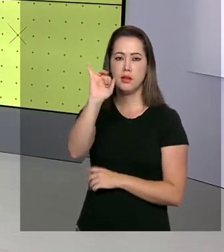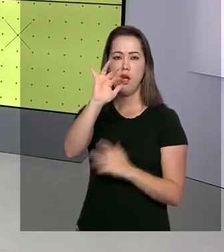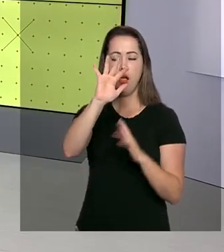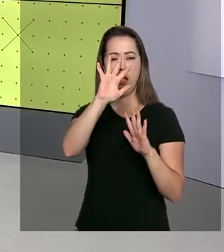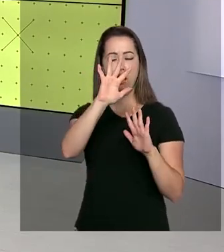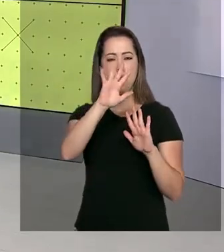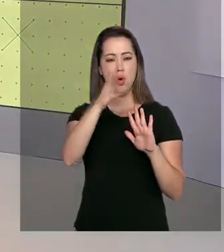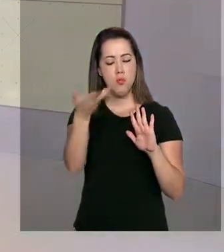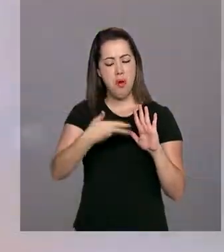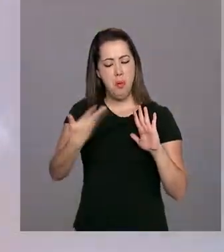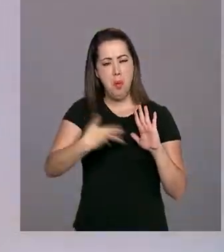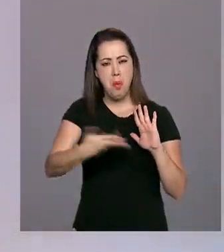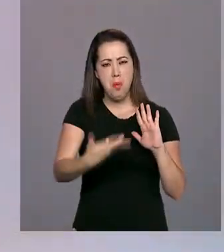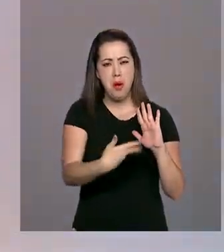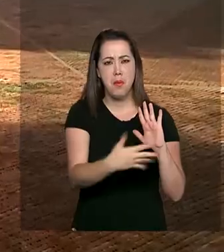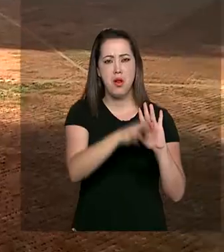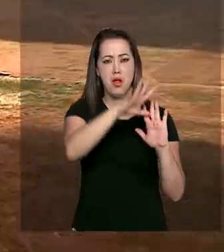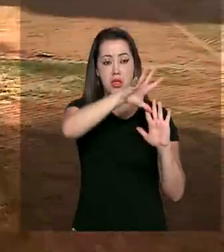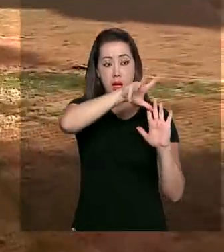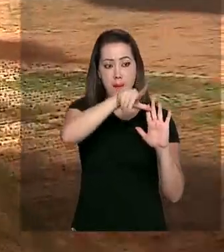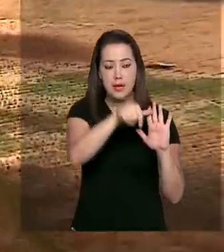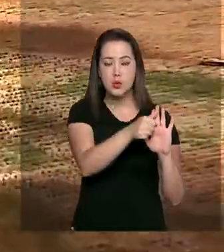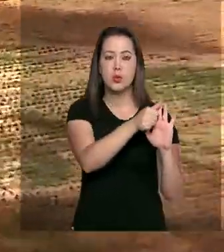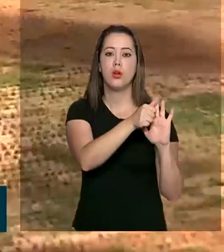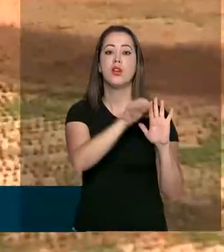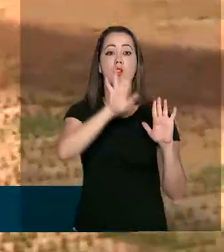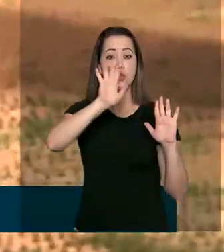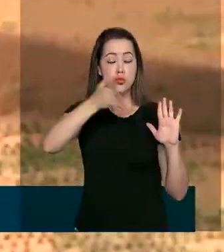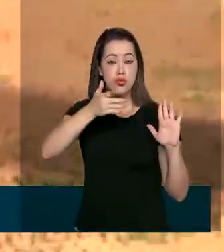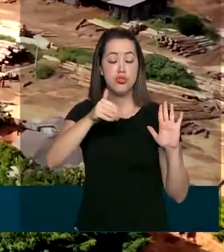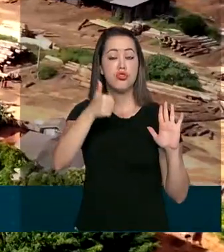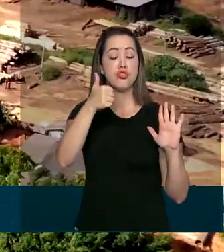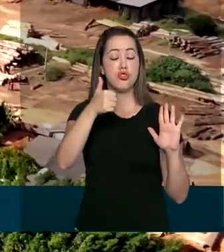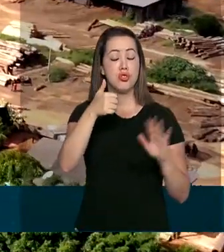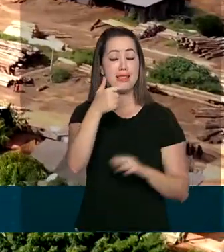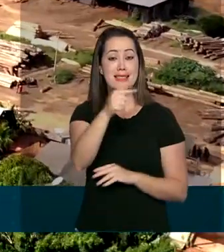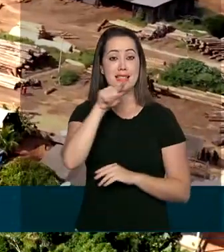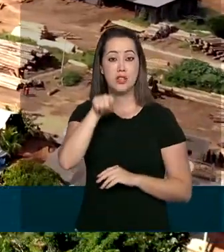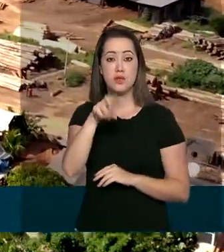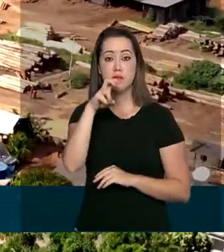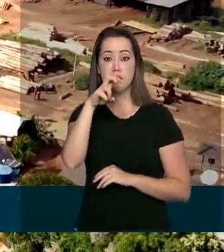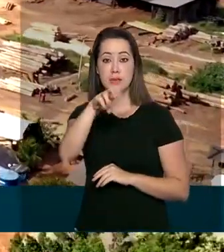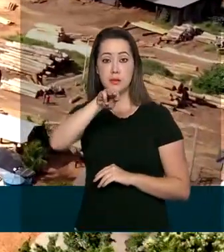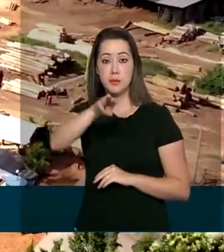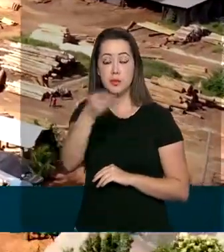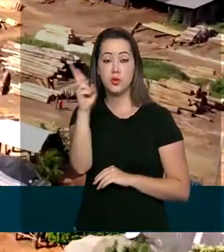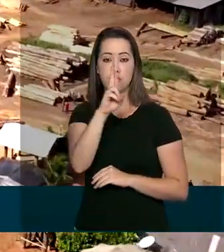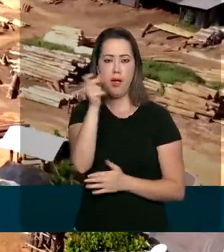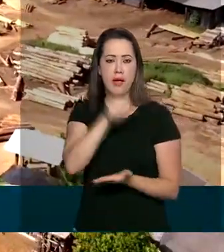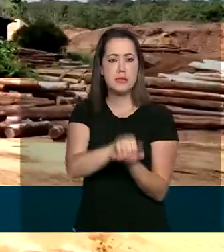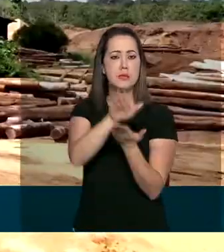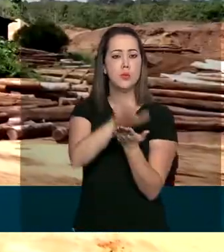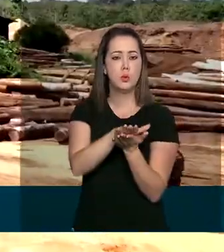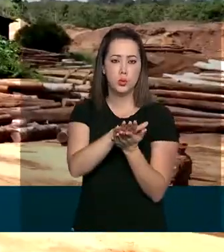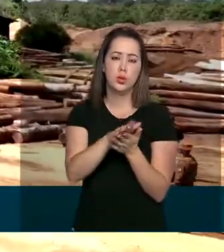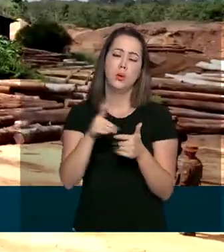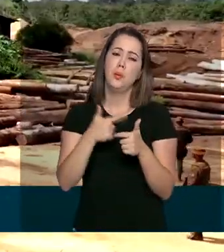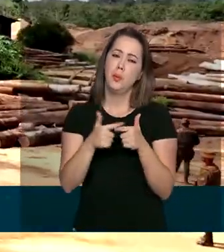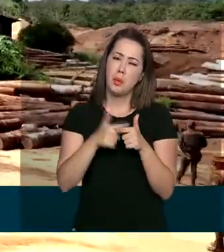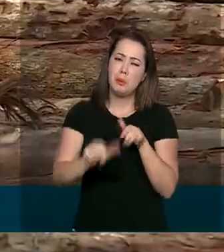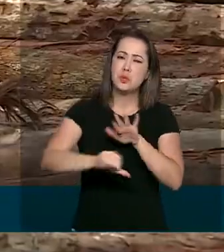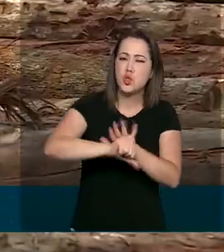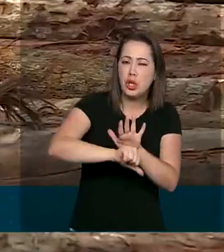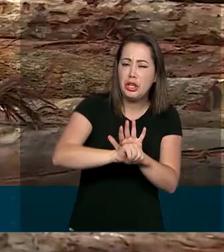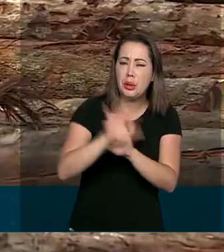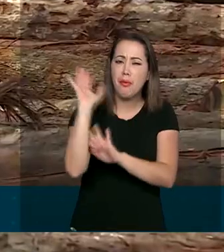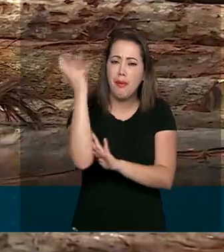teve início no dia 11 de maio e já aplicou cerca de 7 milhões e meio de reais em multas por crimes ambientais nos estados